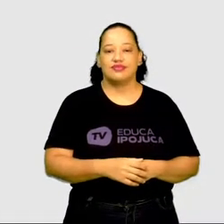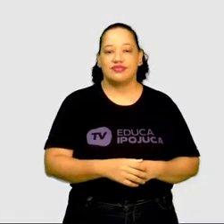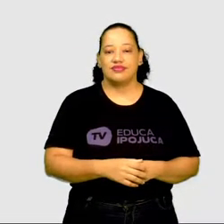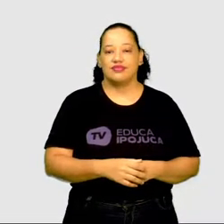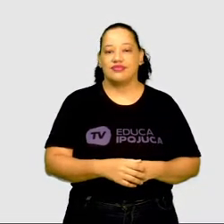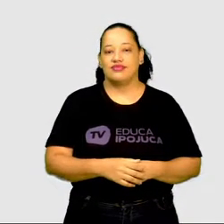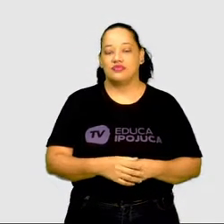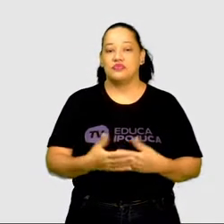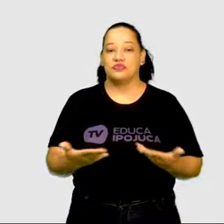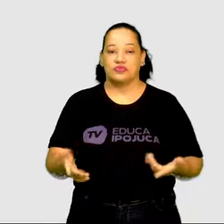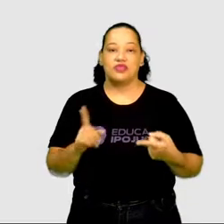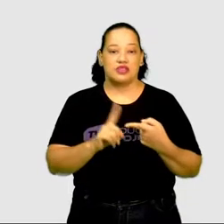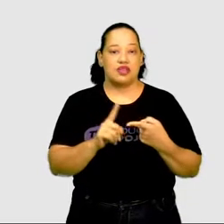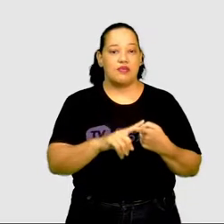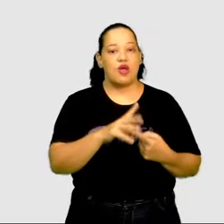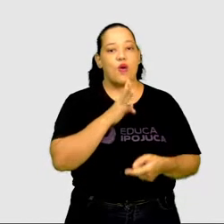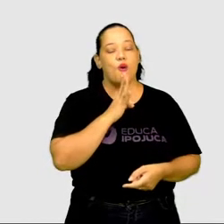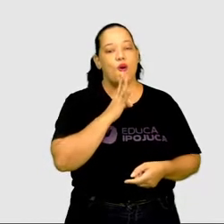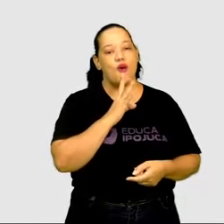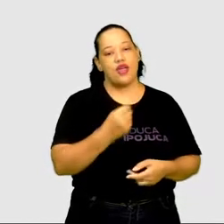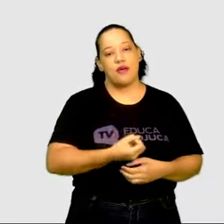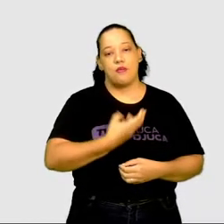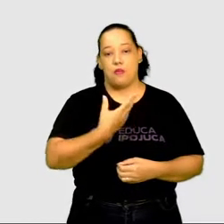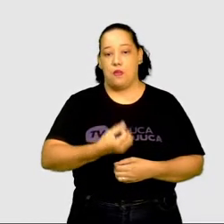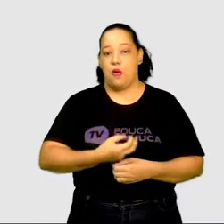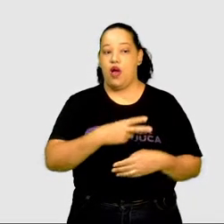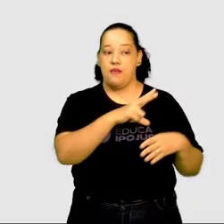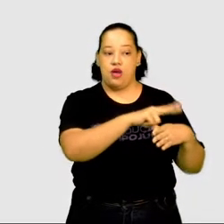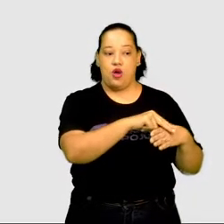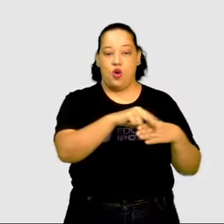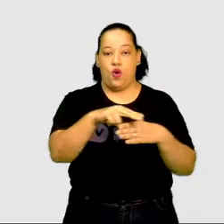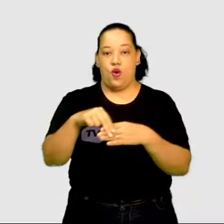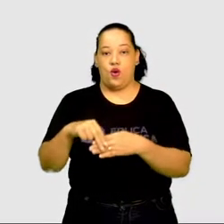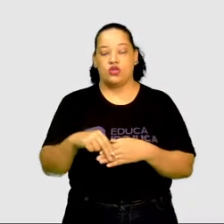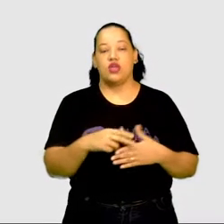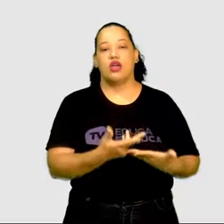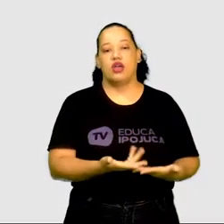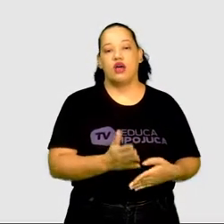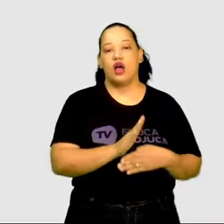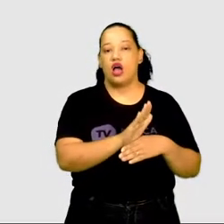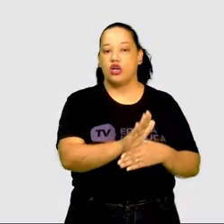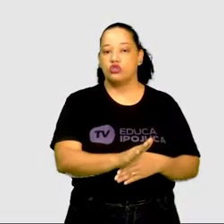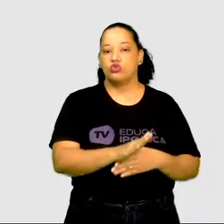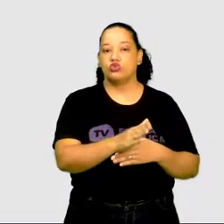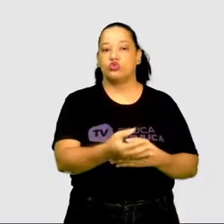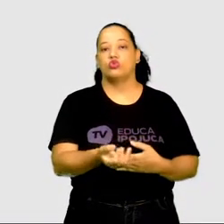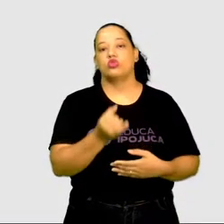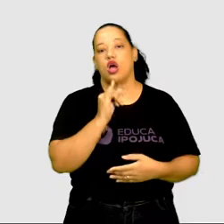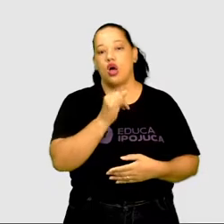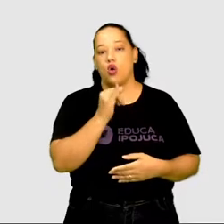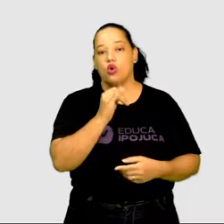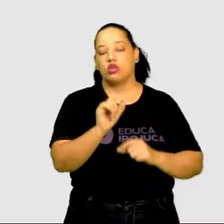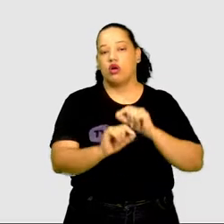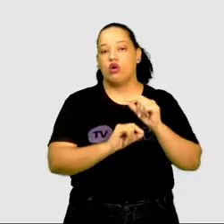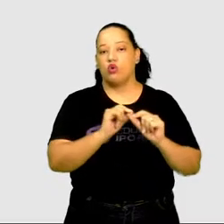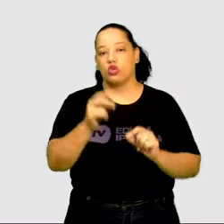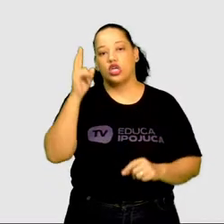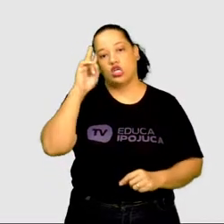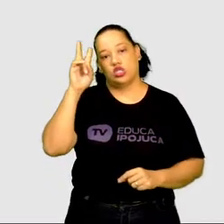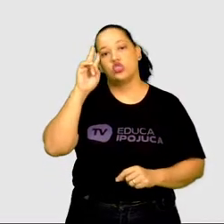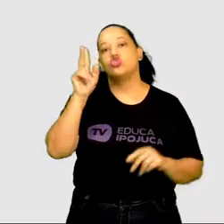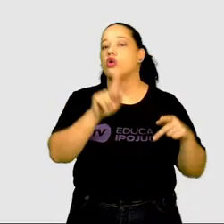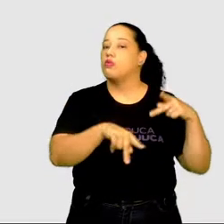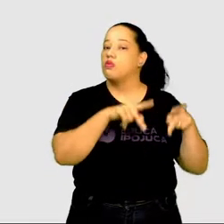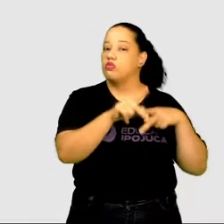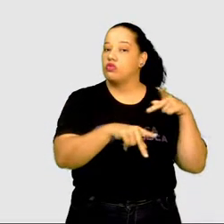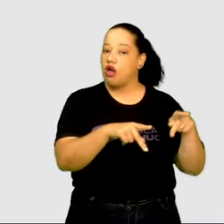Também conhecidas como o poema de Cordel, ajudam a contar e recontar histórias populares do povo